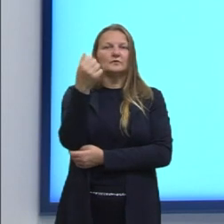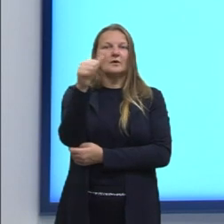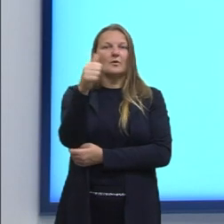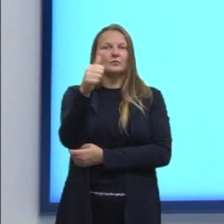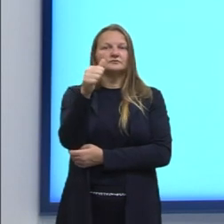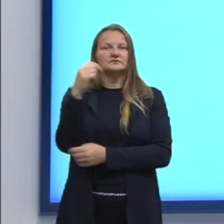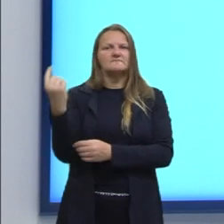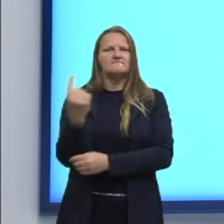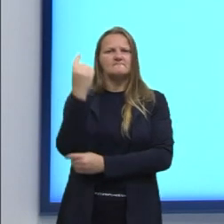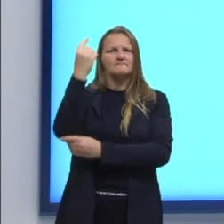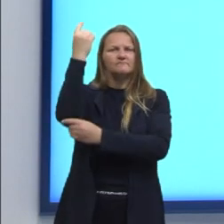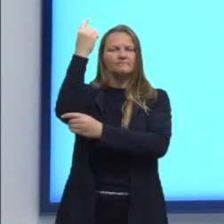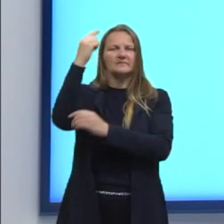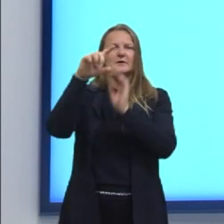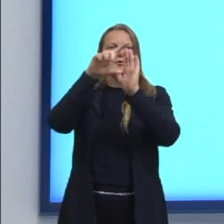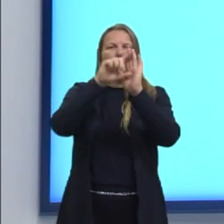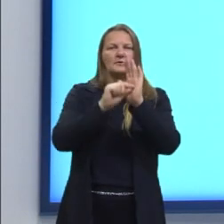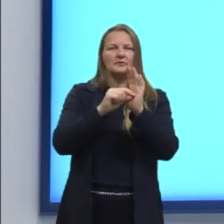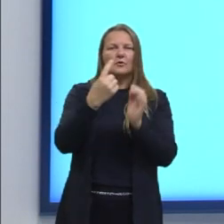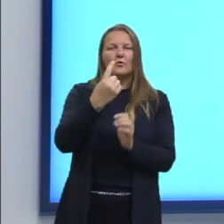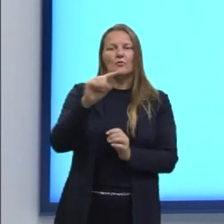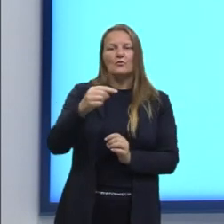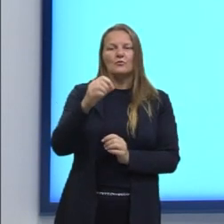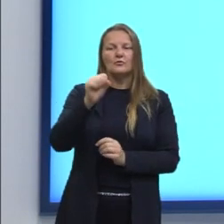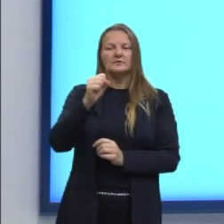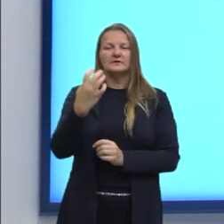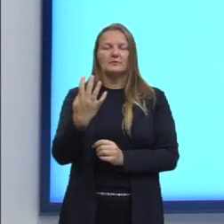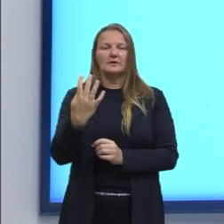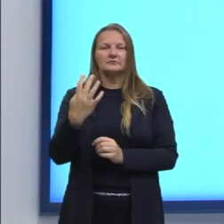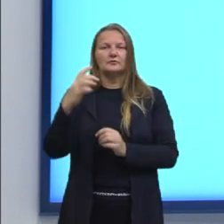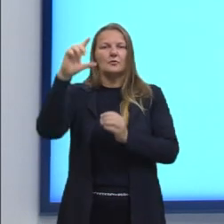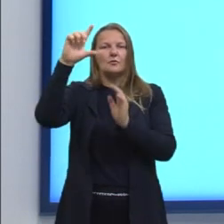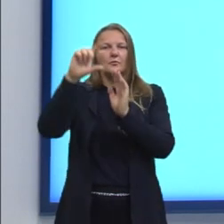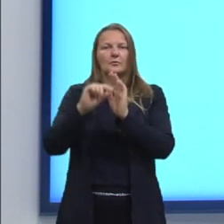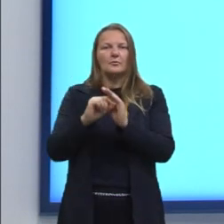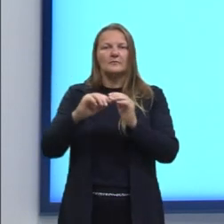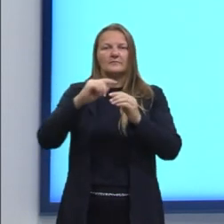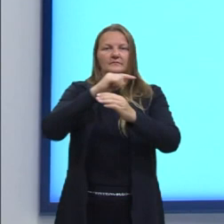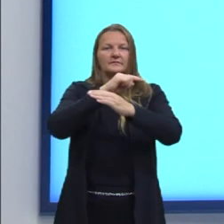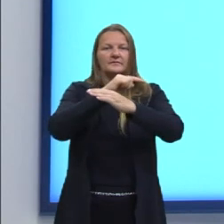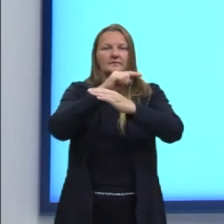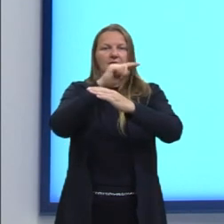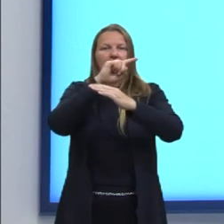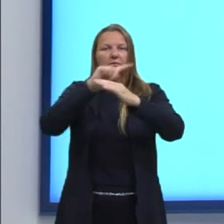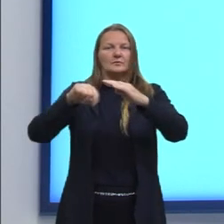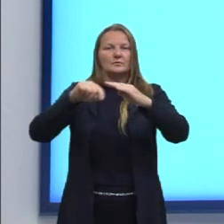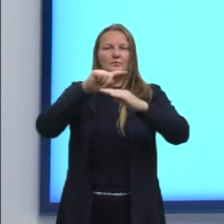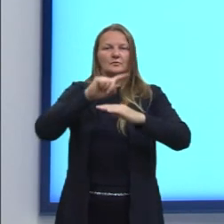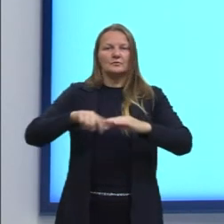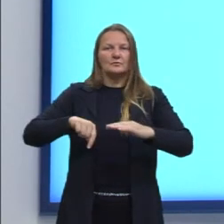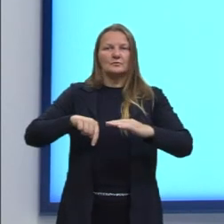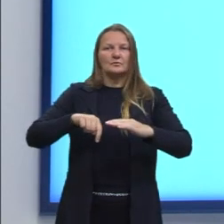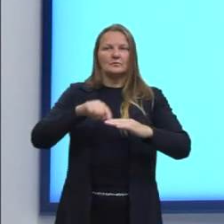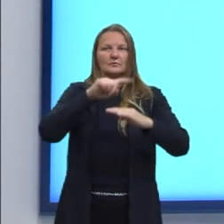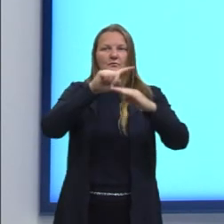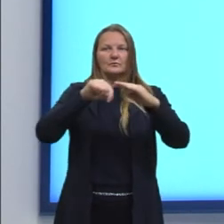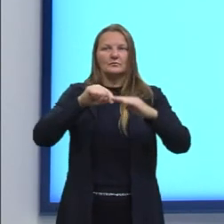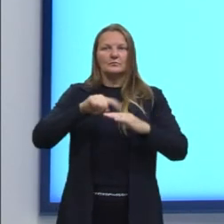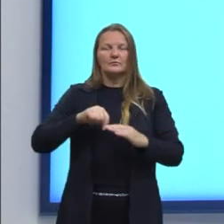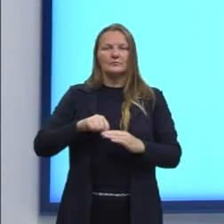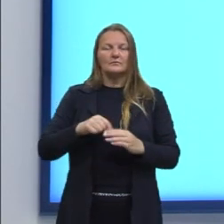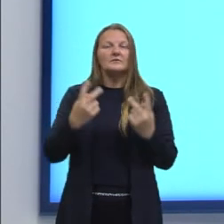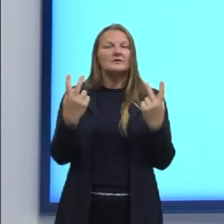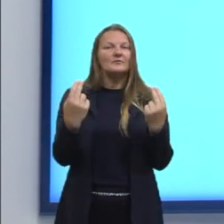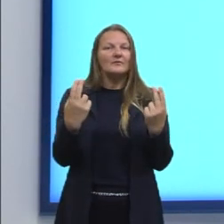e o menor valor era 1,84. Então, nós riscamos esses dois valores. E o mesmo